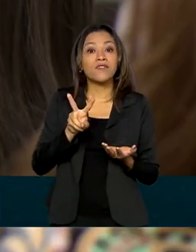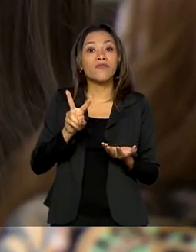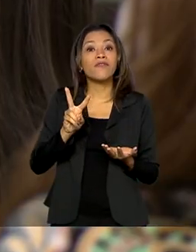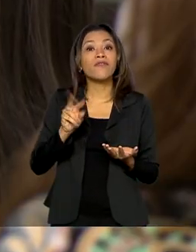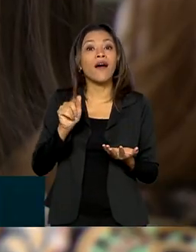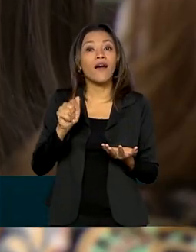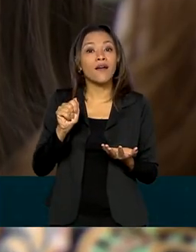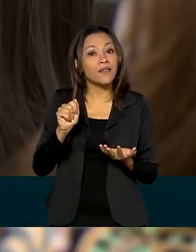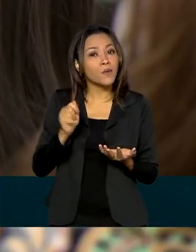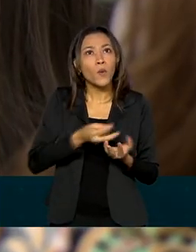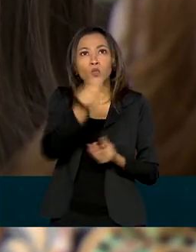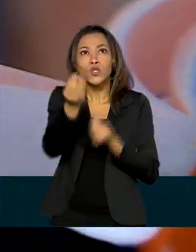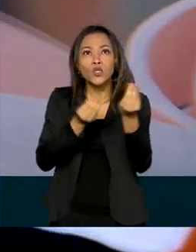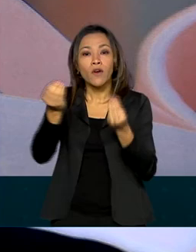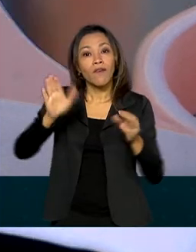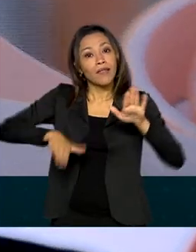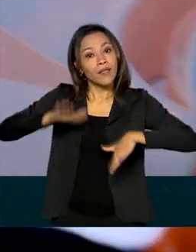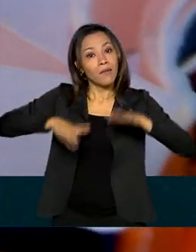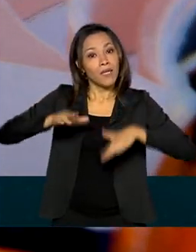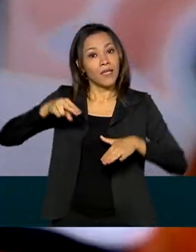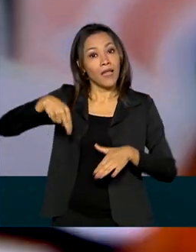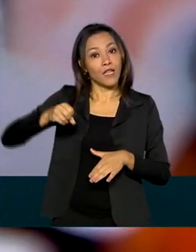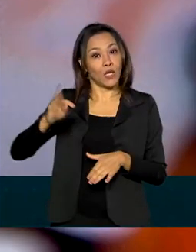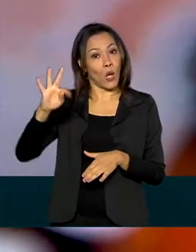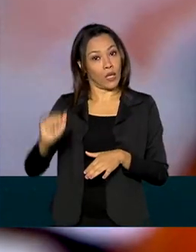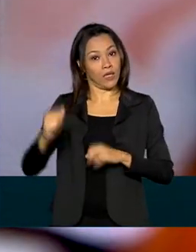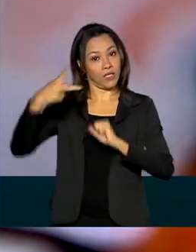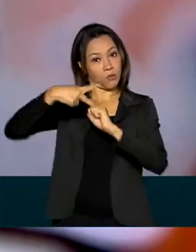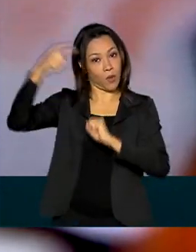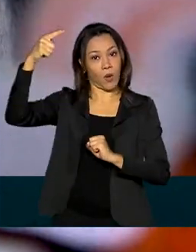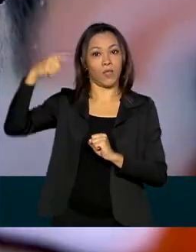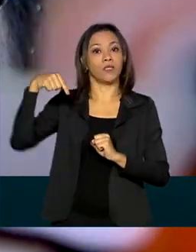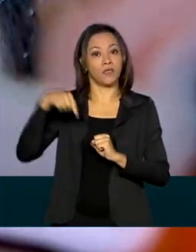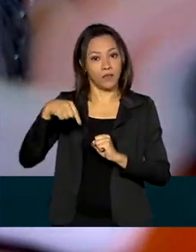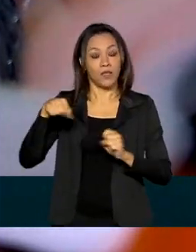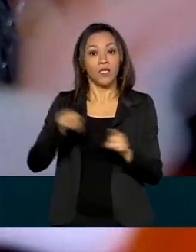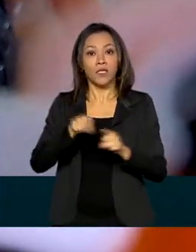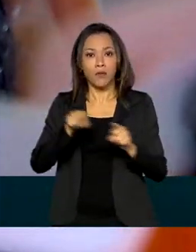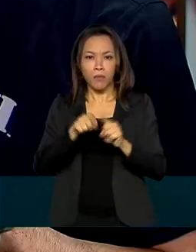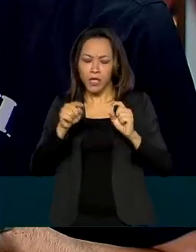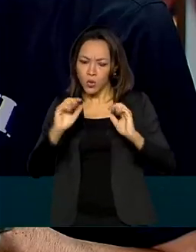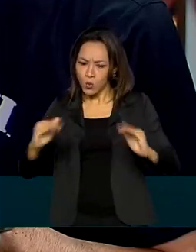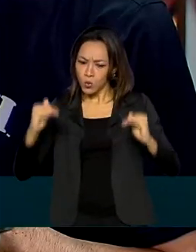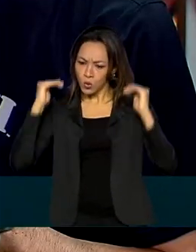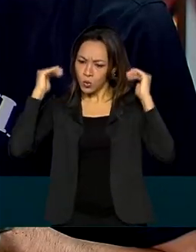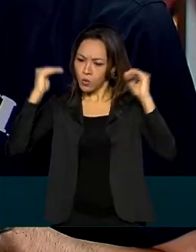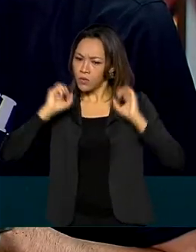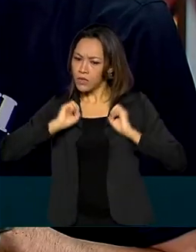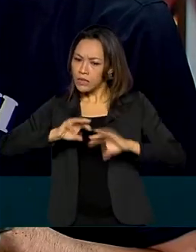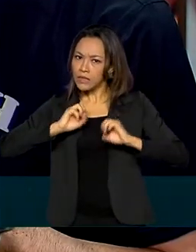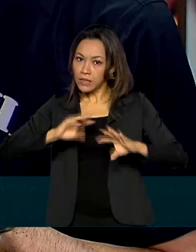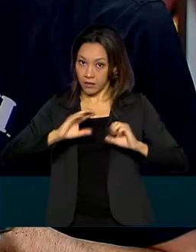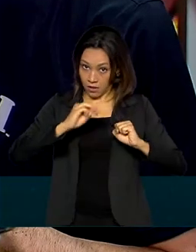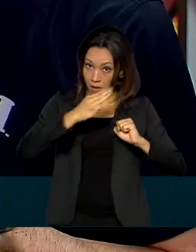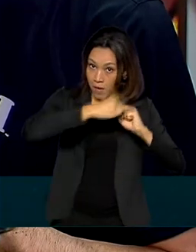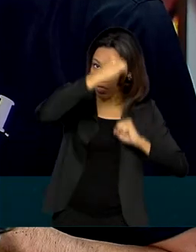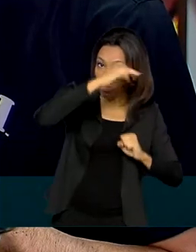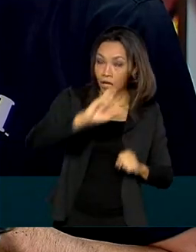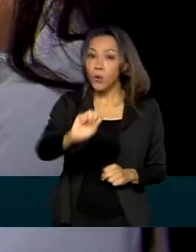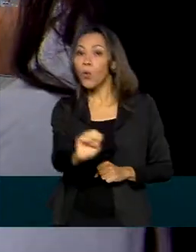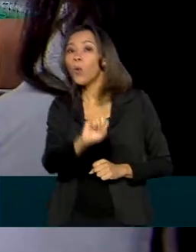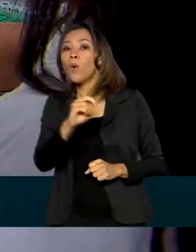vai depender da nota do programa de pós-graduação e do nível de ensino, se é mestrado ou